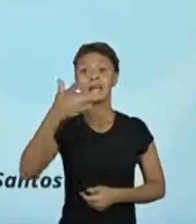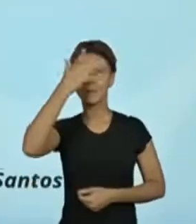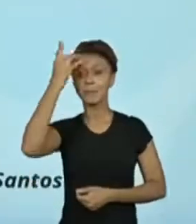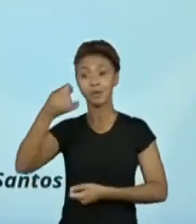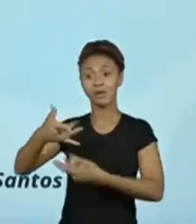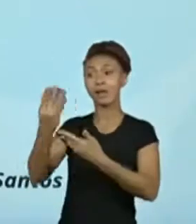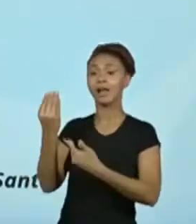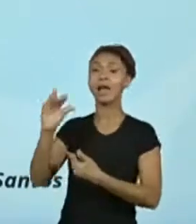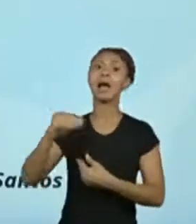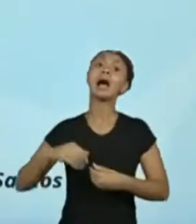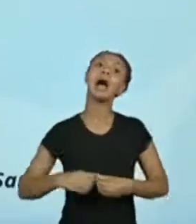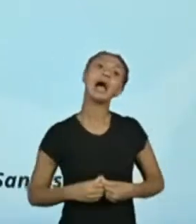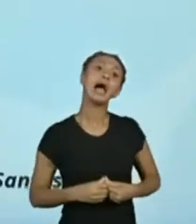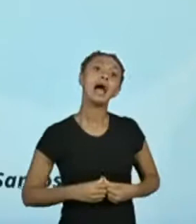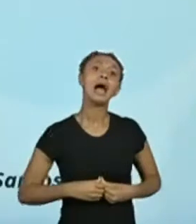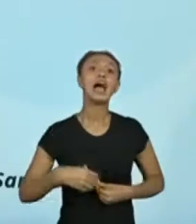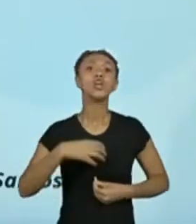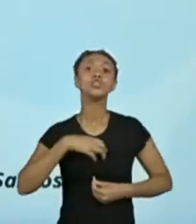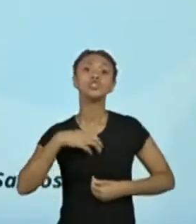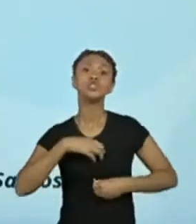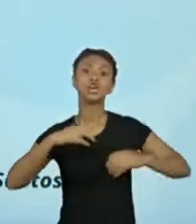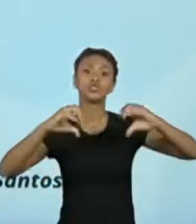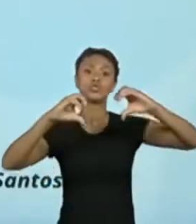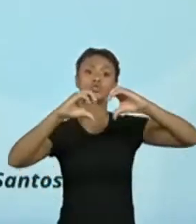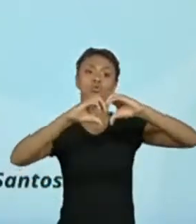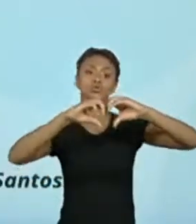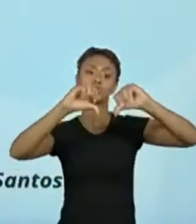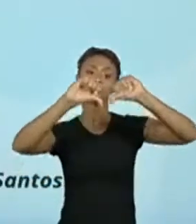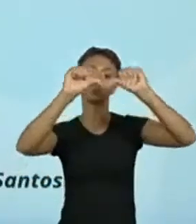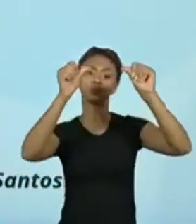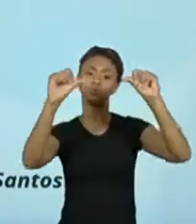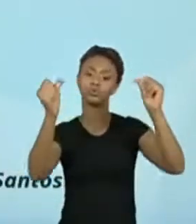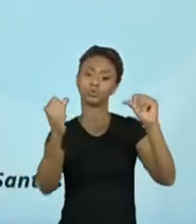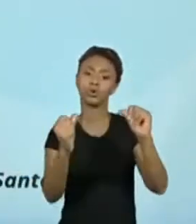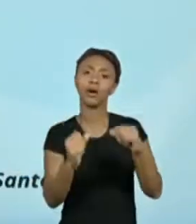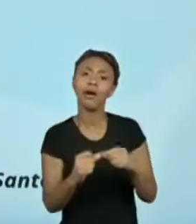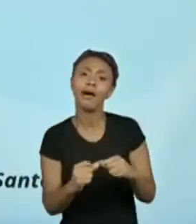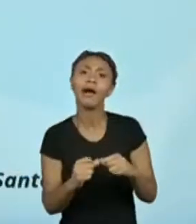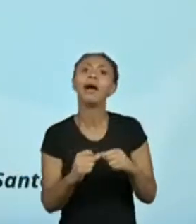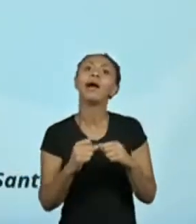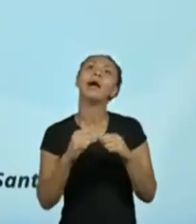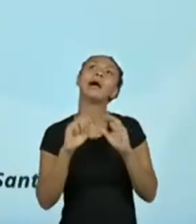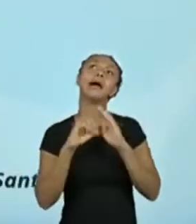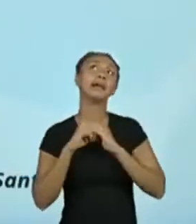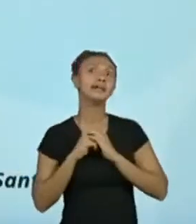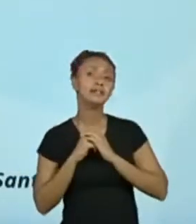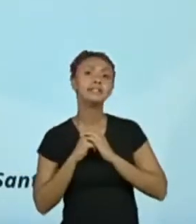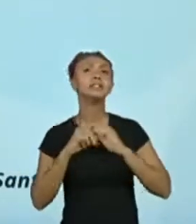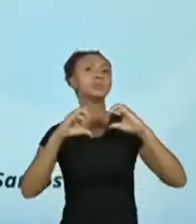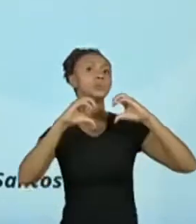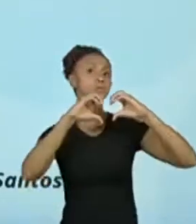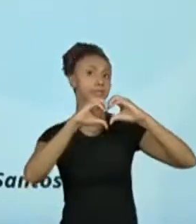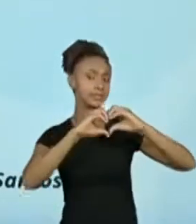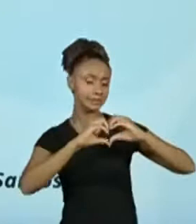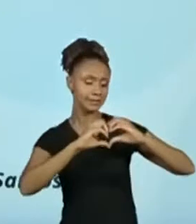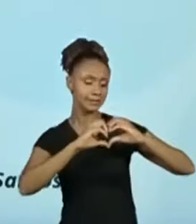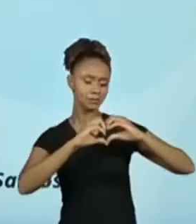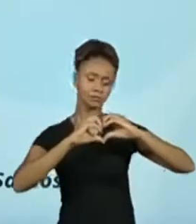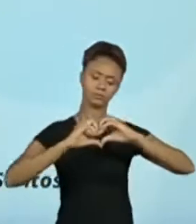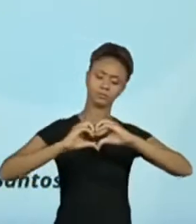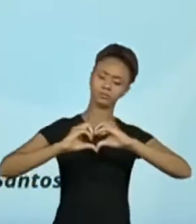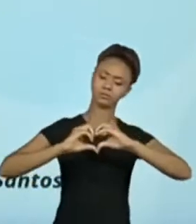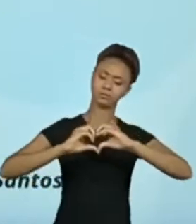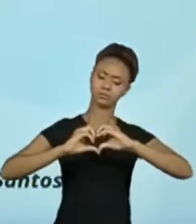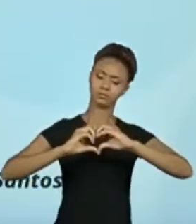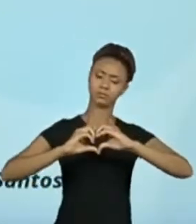Ah, o formato do poema, em forma de coração, professora Estela. Um coração. Será que o que